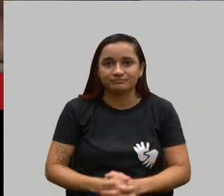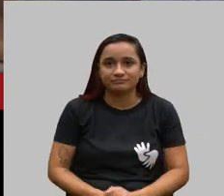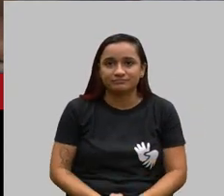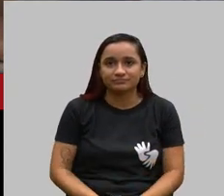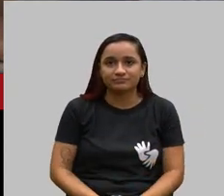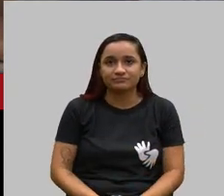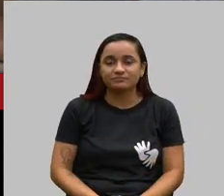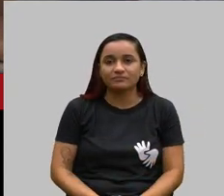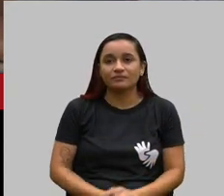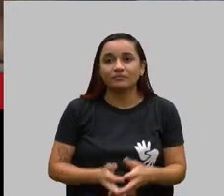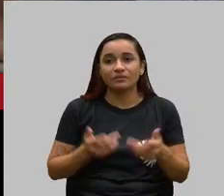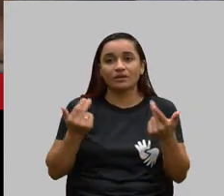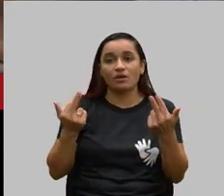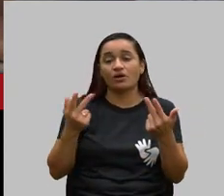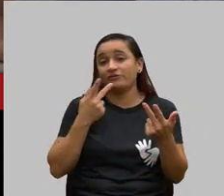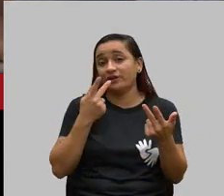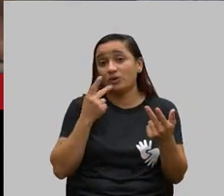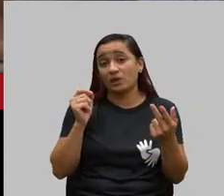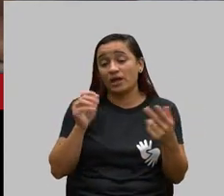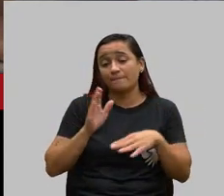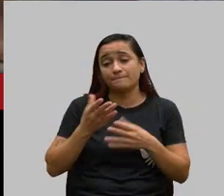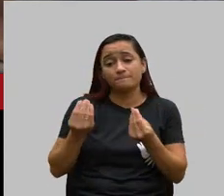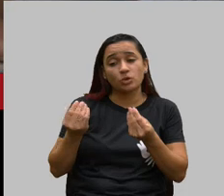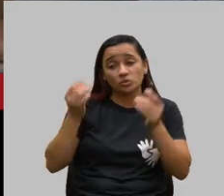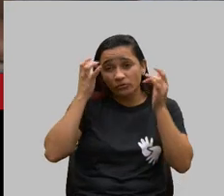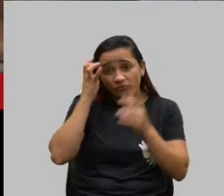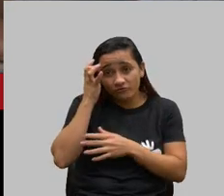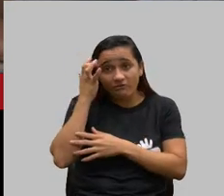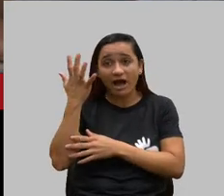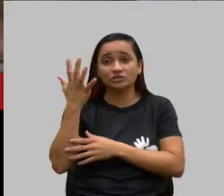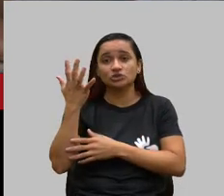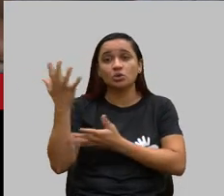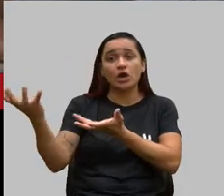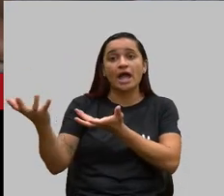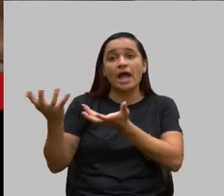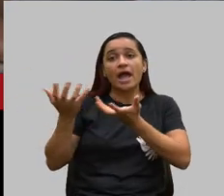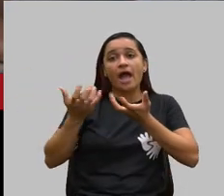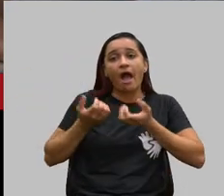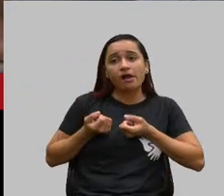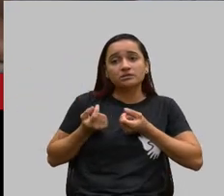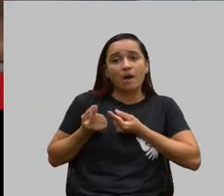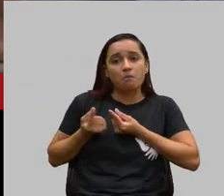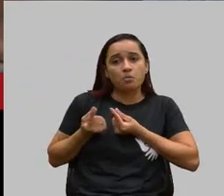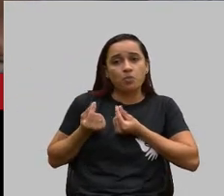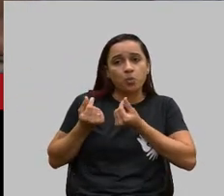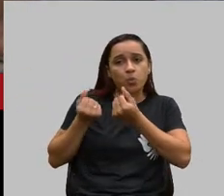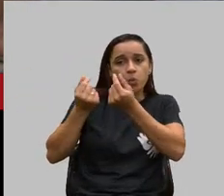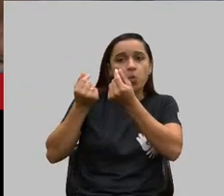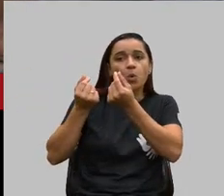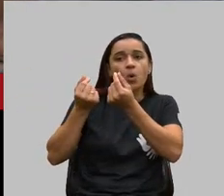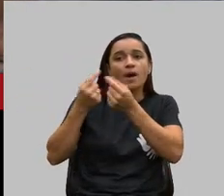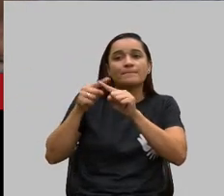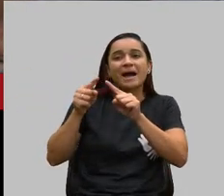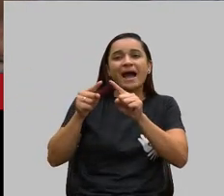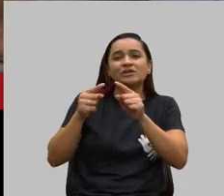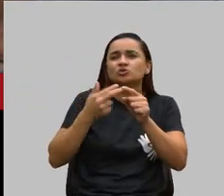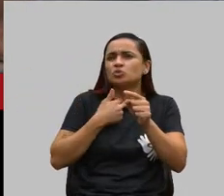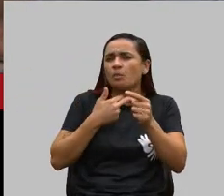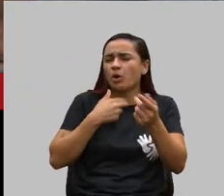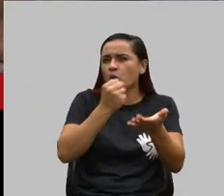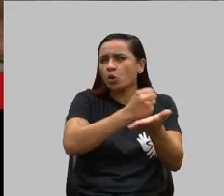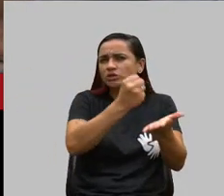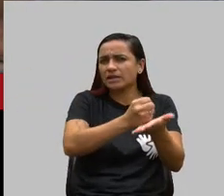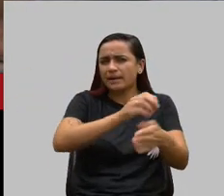como diz, é muito fácil, recebe muito e será que não pode contratar um pouquinho mais?